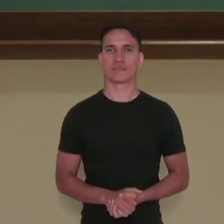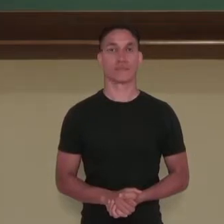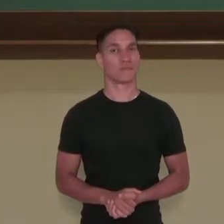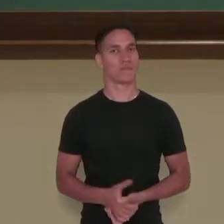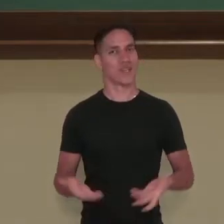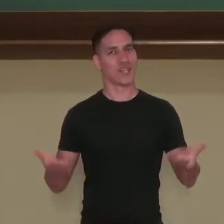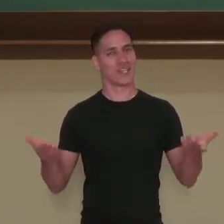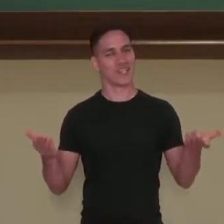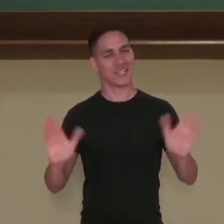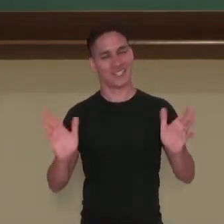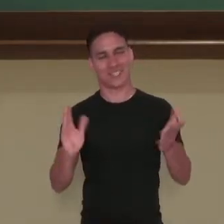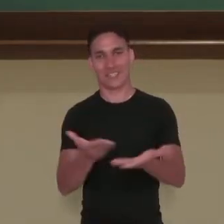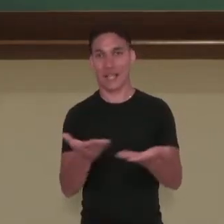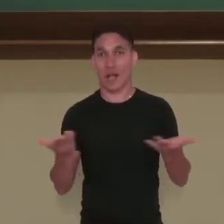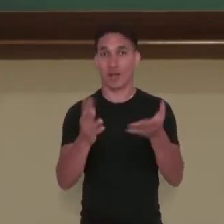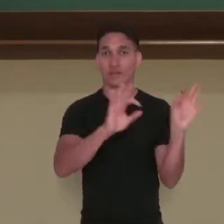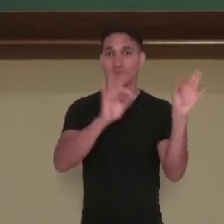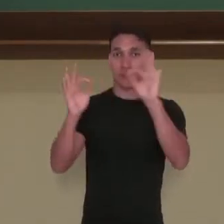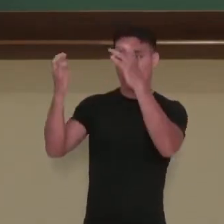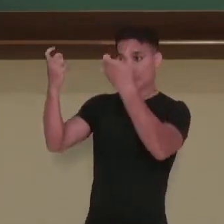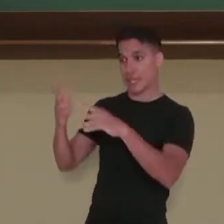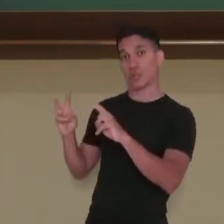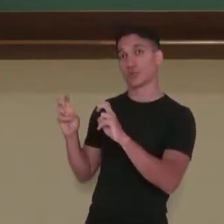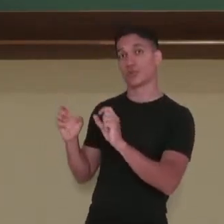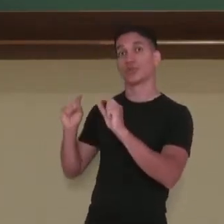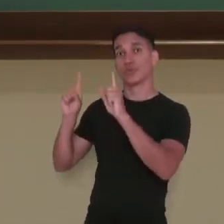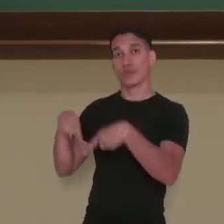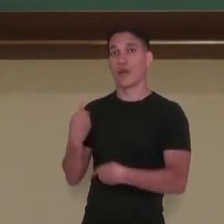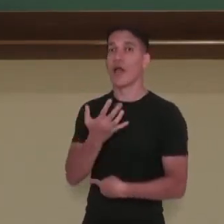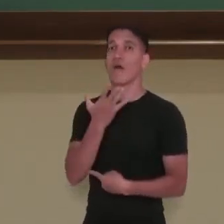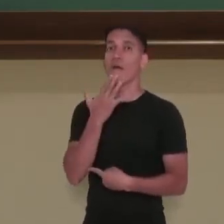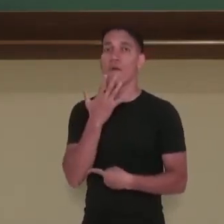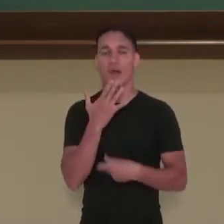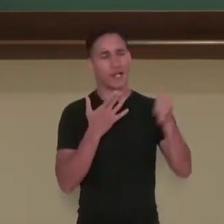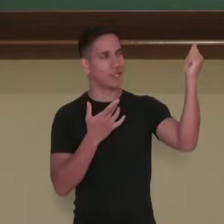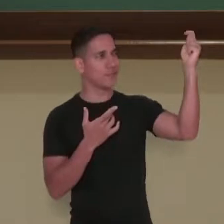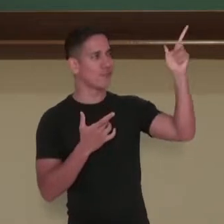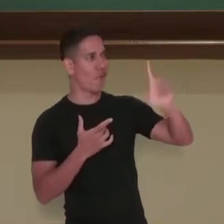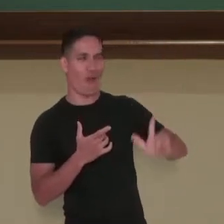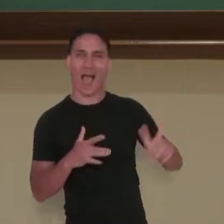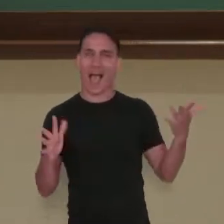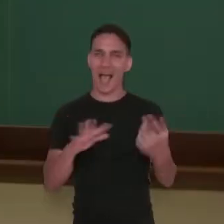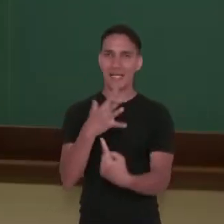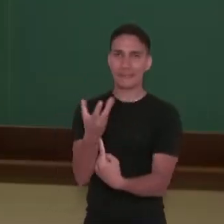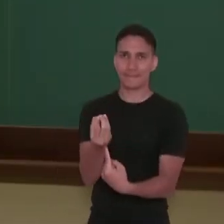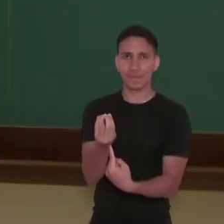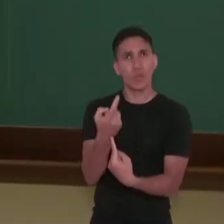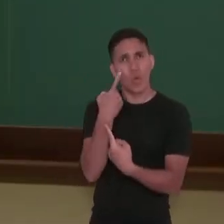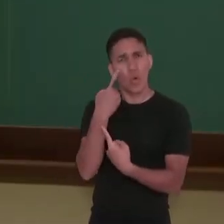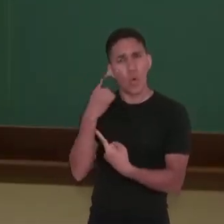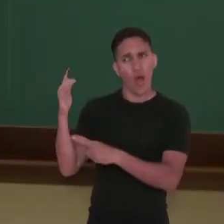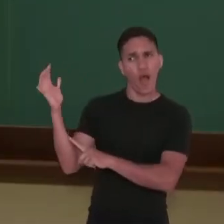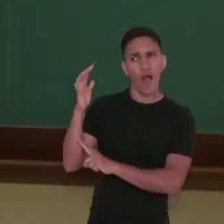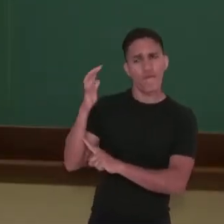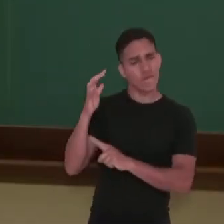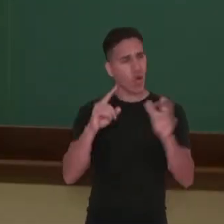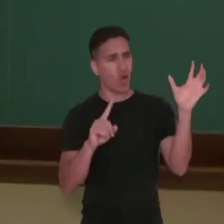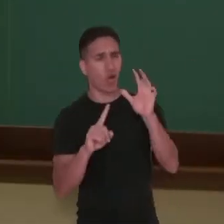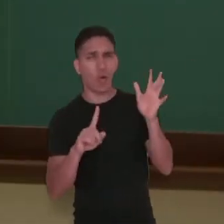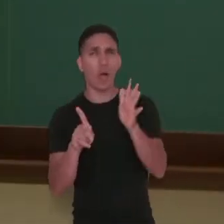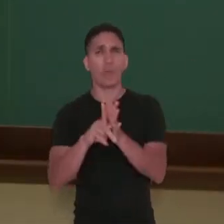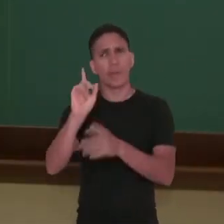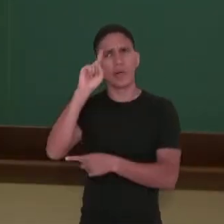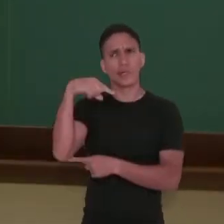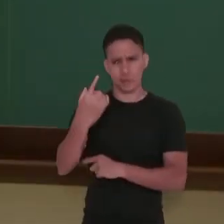Olá! Nesse vídeo nós iremos falar sobre cor e luz na arte. Qual a influência que a cor tem sobre a